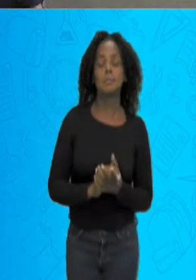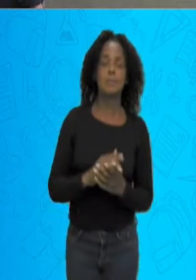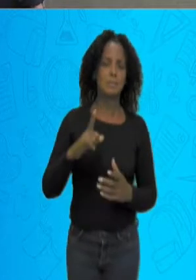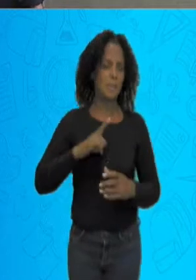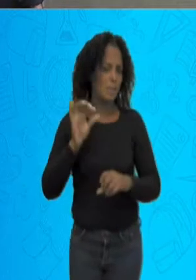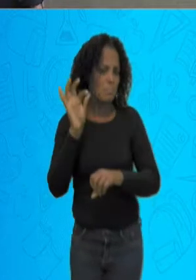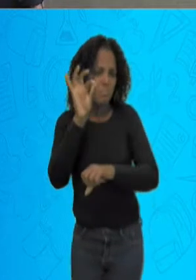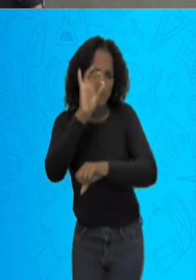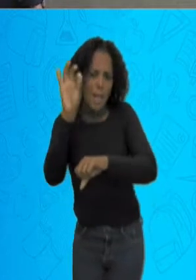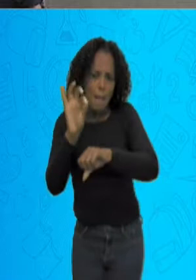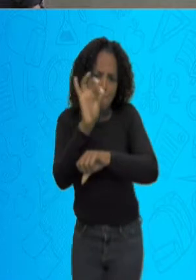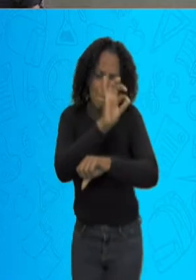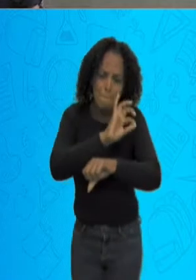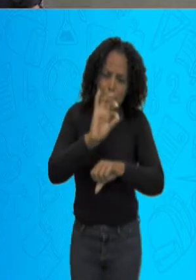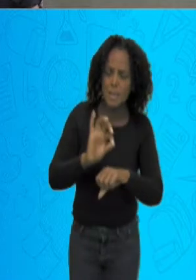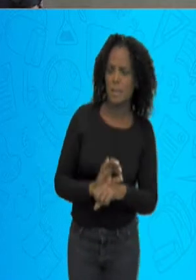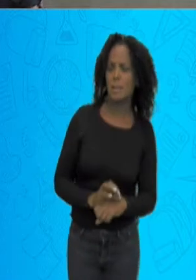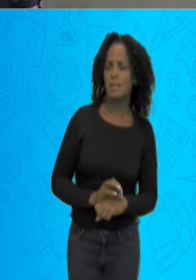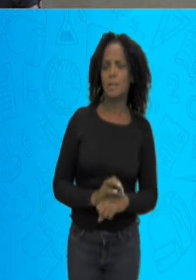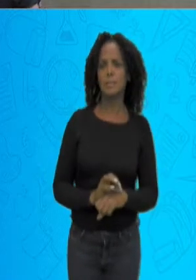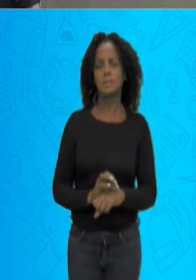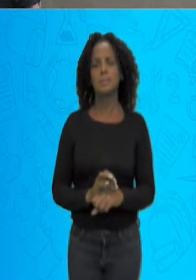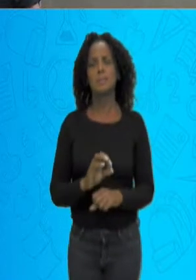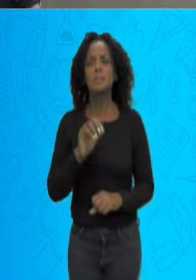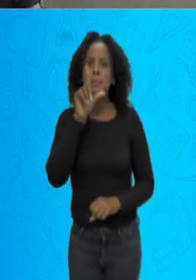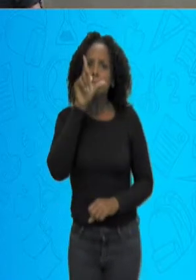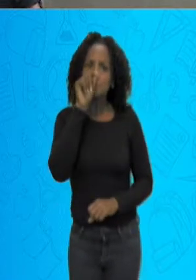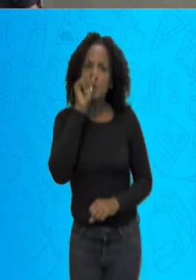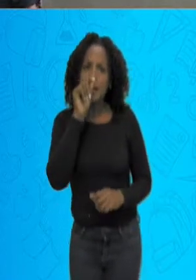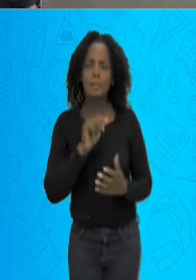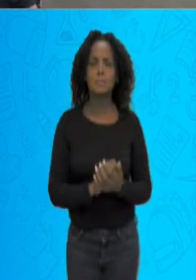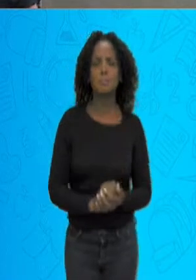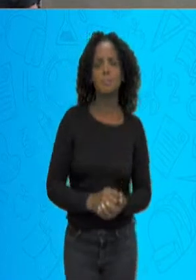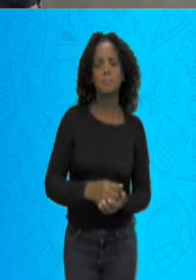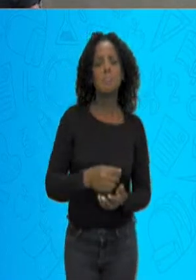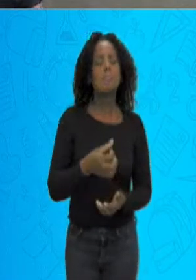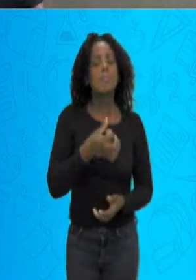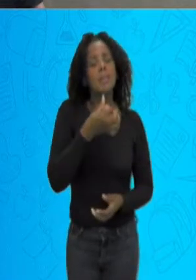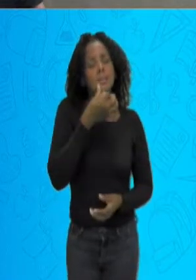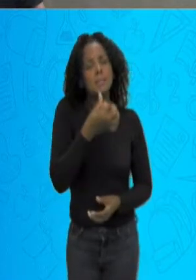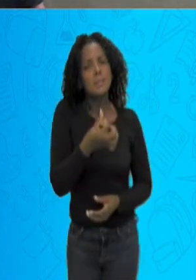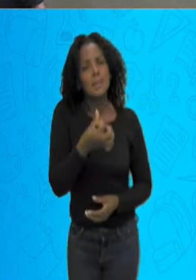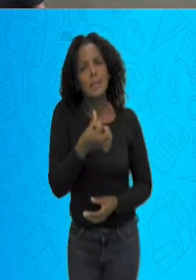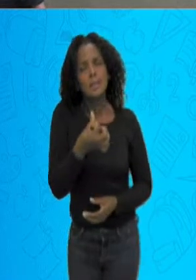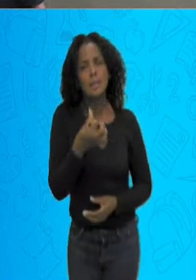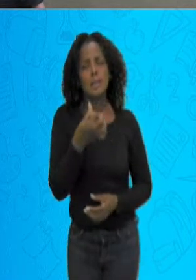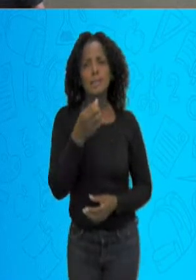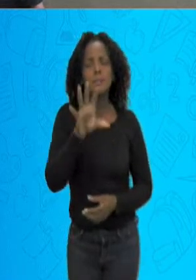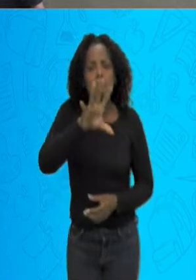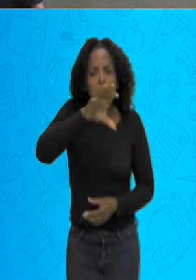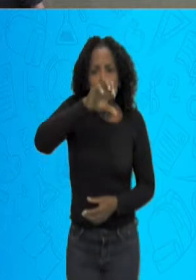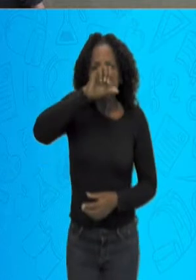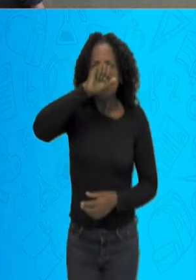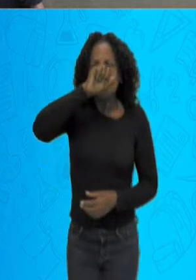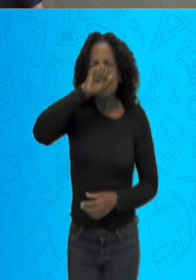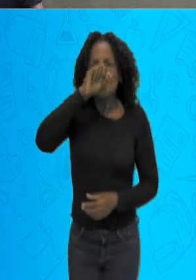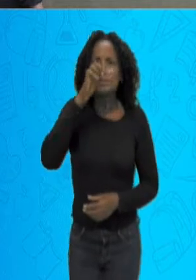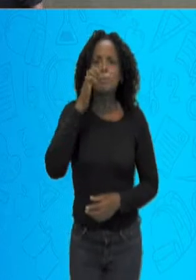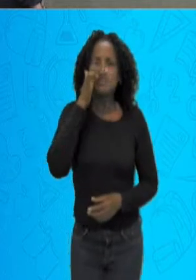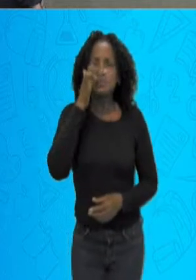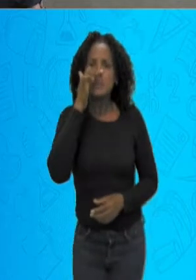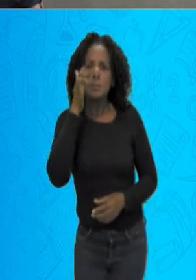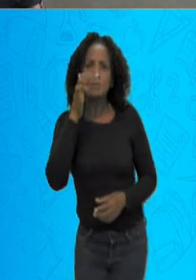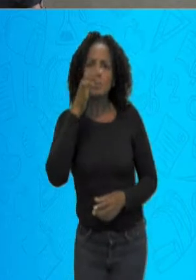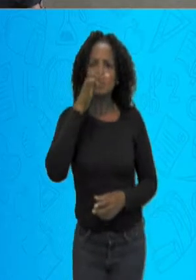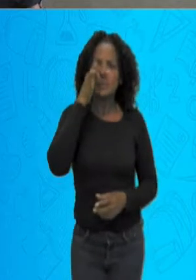os girassóis, os pássaros. Seis jacintos se abrem e sorrirem